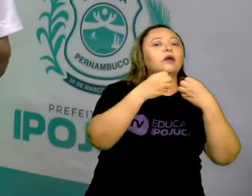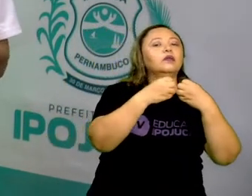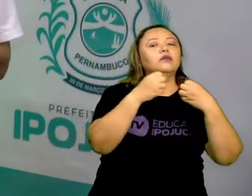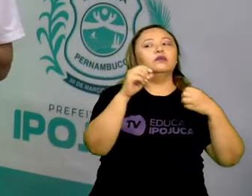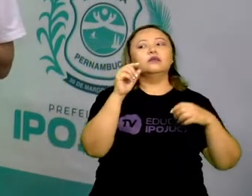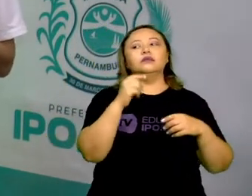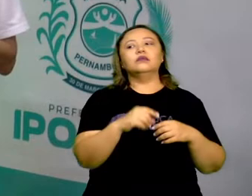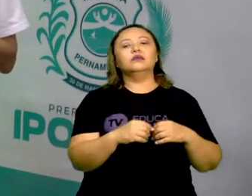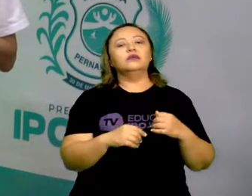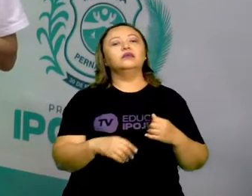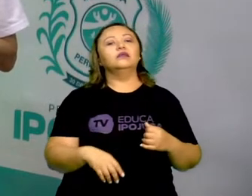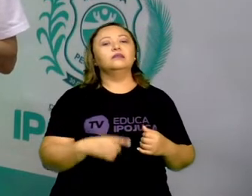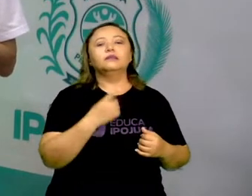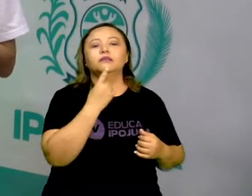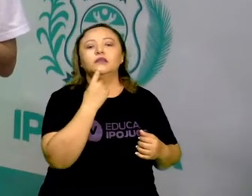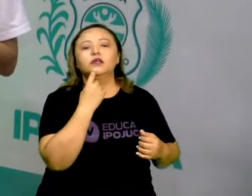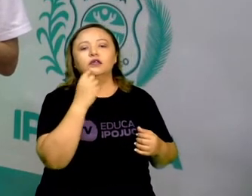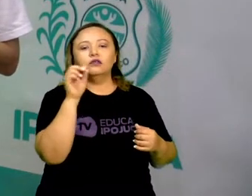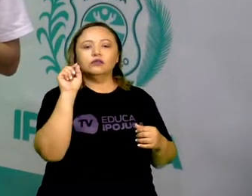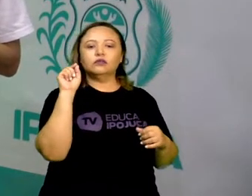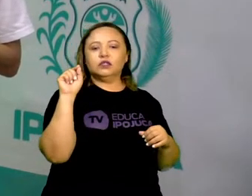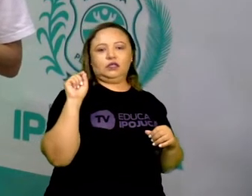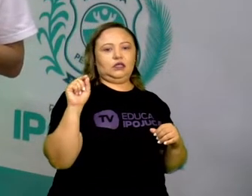pessoas, coisas,